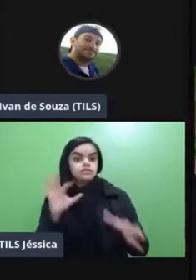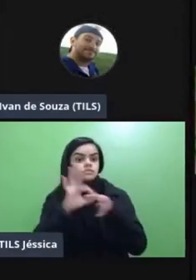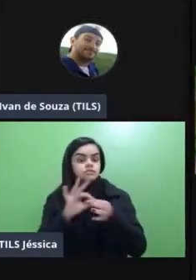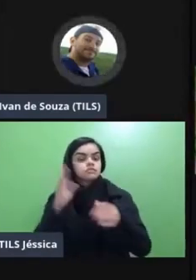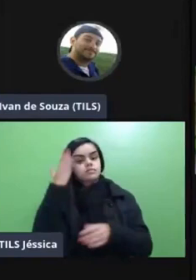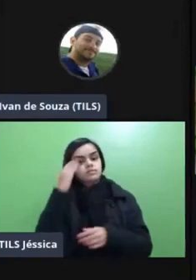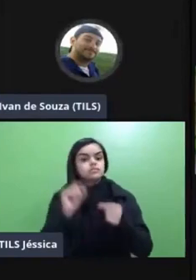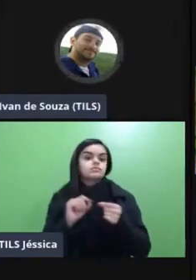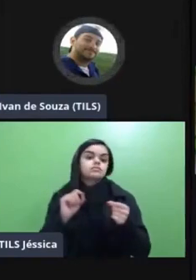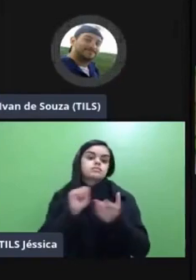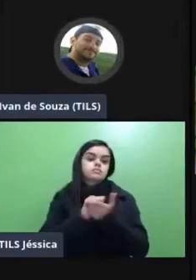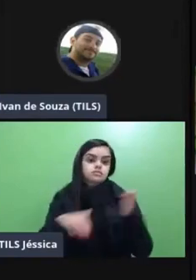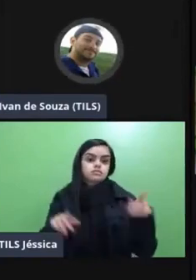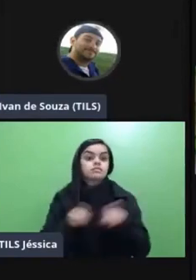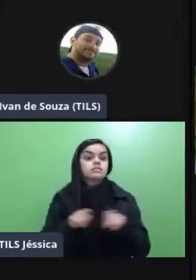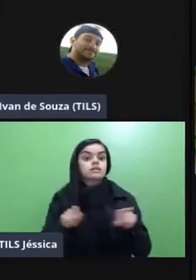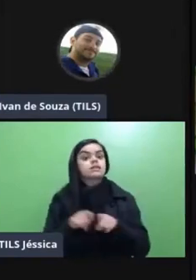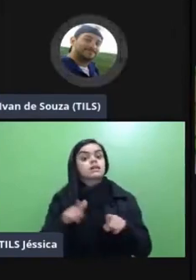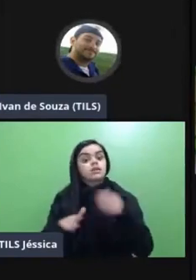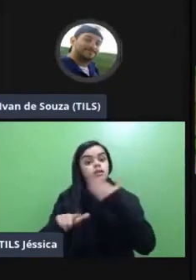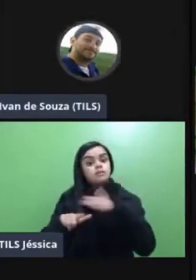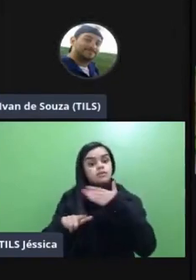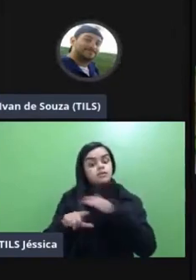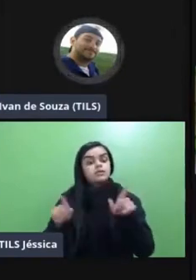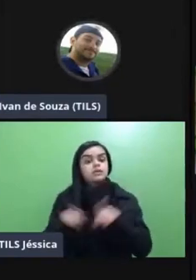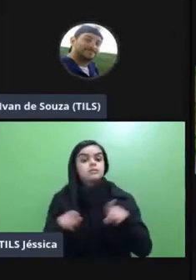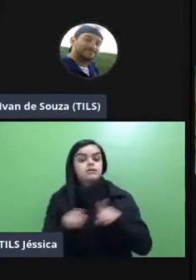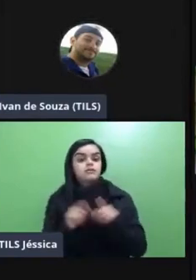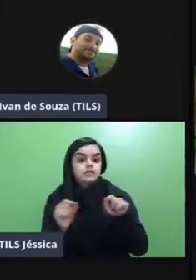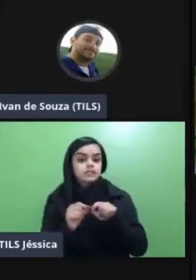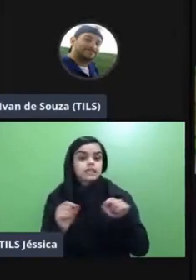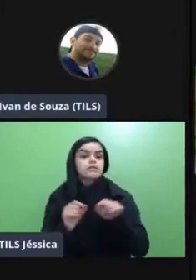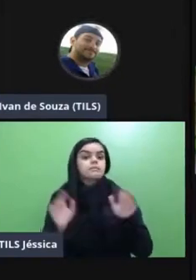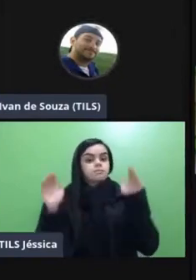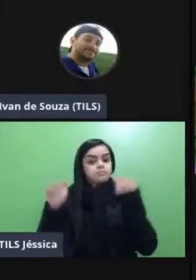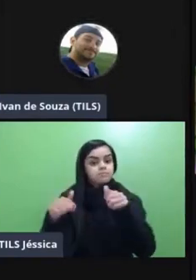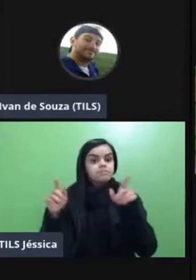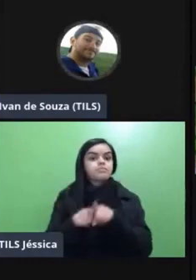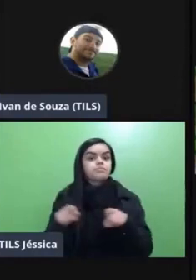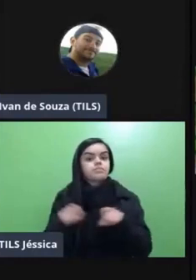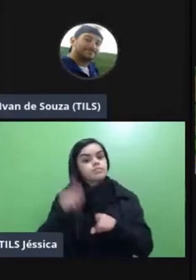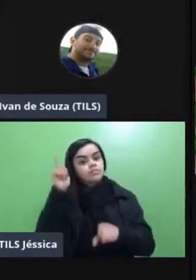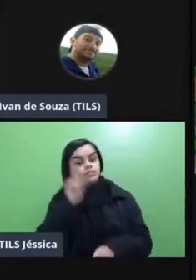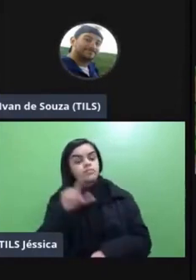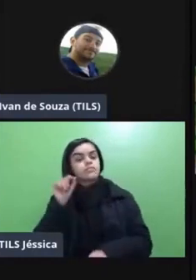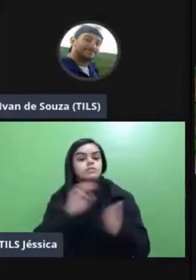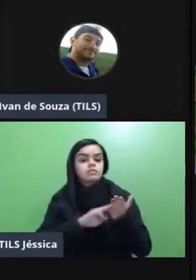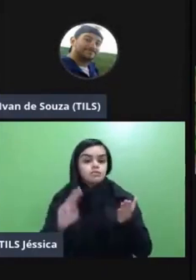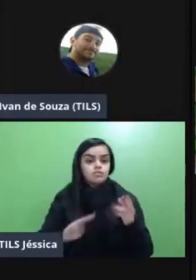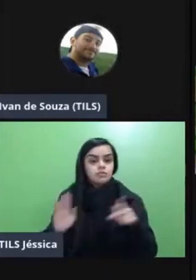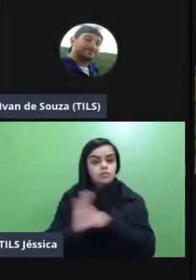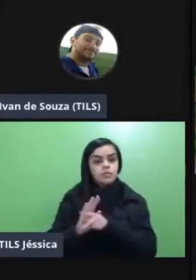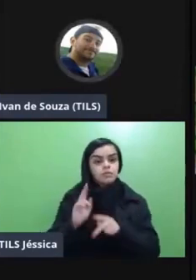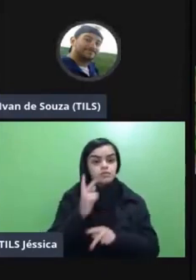no ambiente virtual então eu vou ter um laboratório para os alunos fazendo atividades autodirigidas então eu vou dividir a turma geralmente eu divido a turma em dois